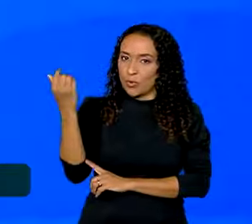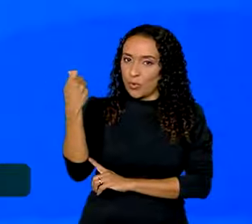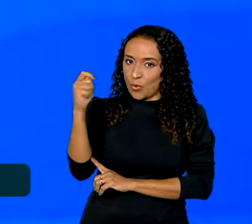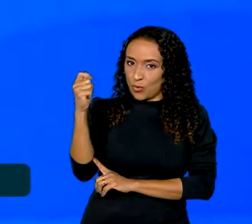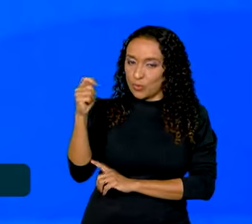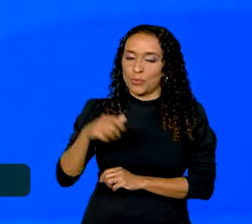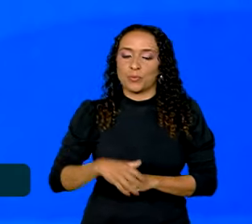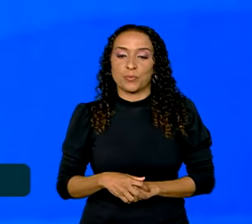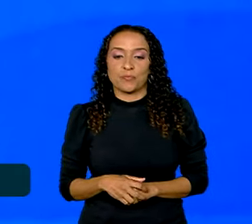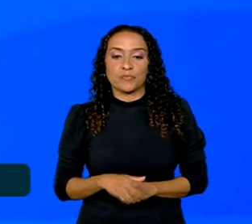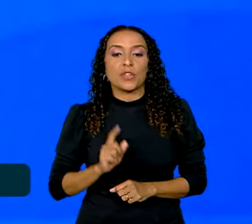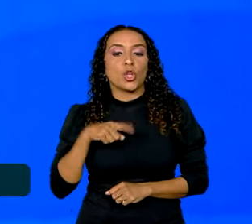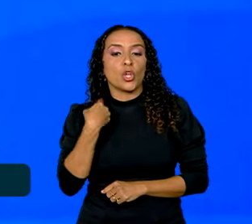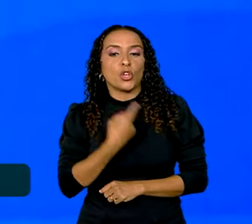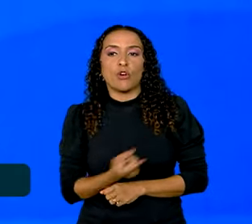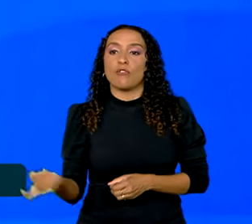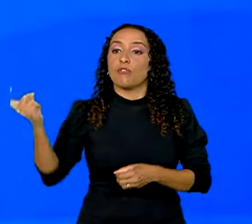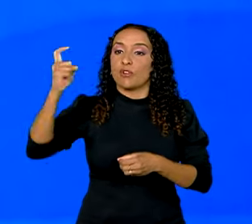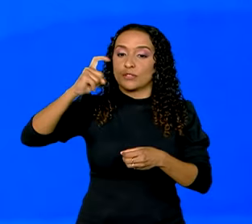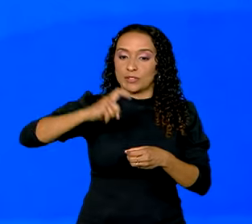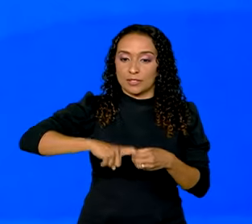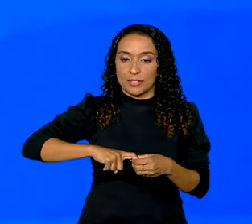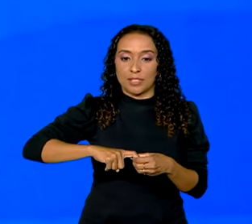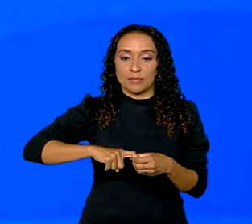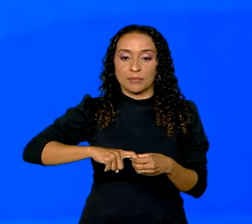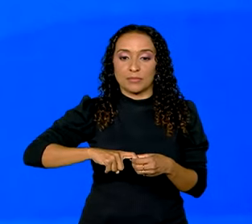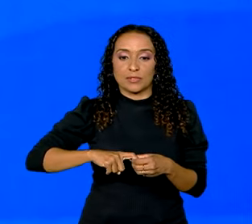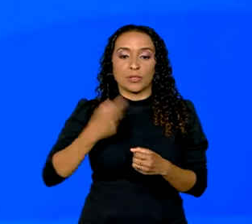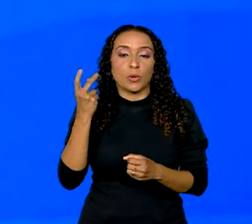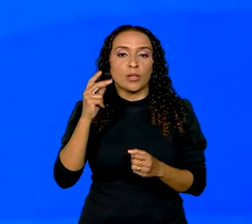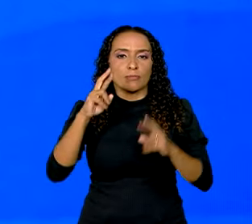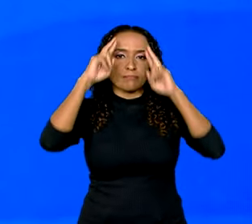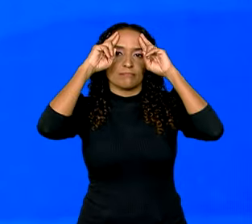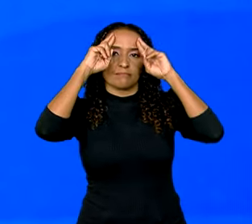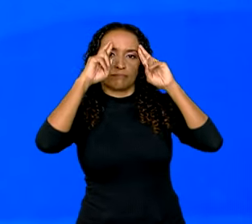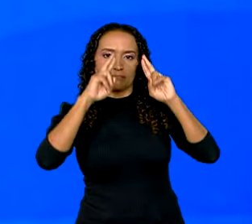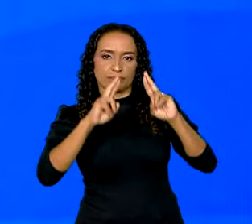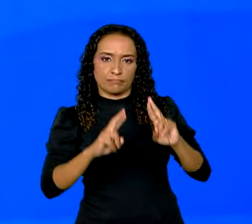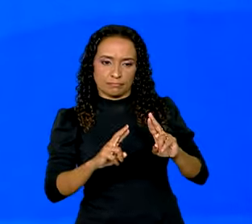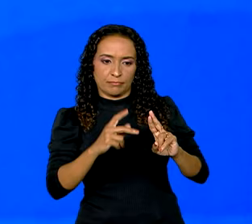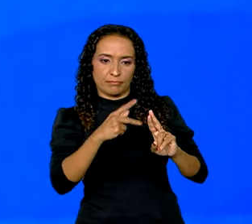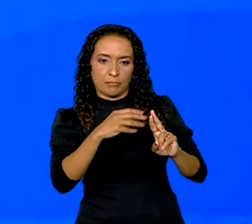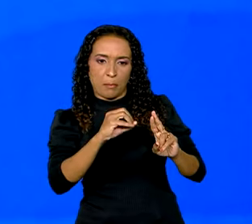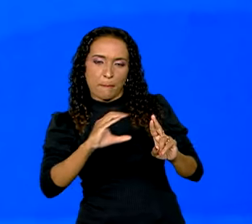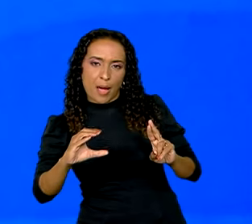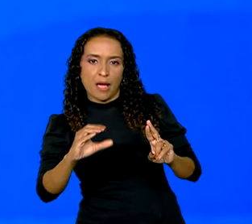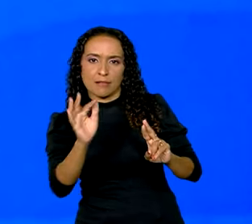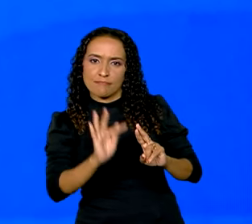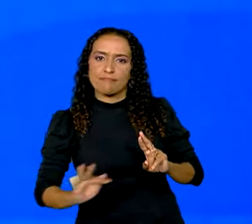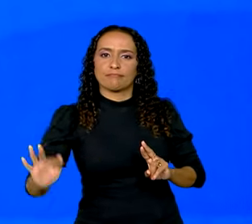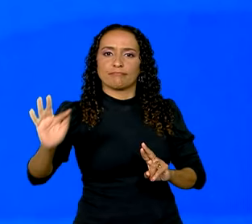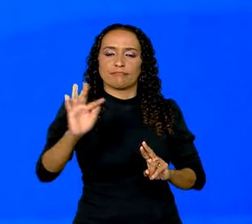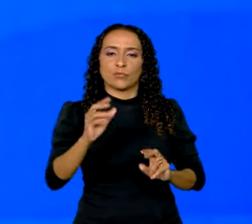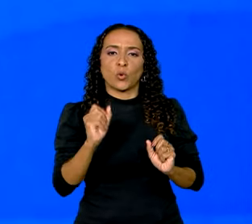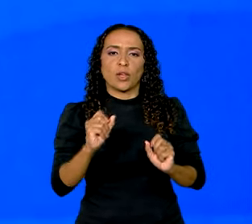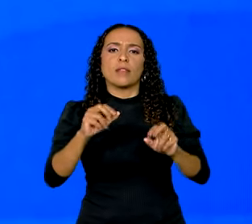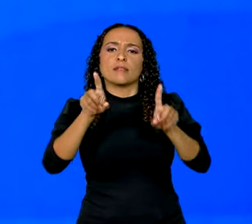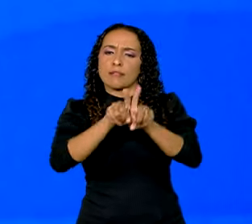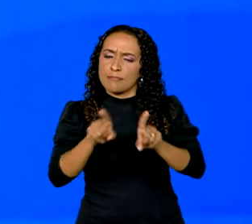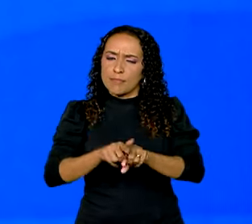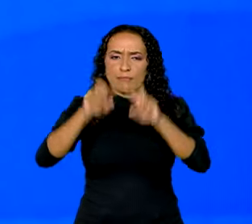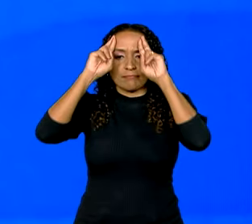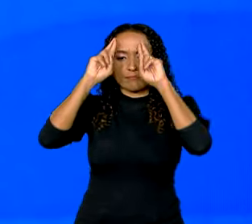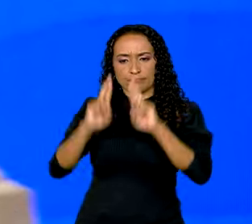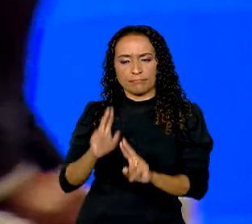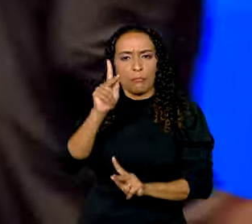Sul. Nós voltamos ao respeito do pacto federativo, o respeito à